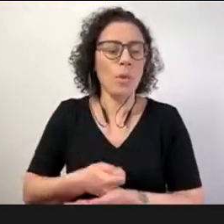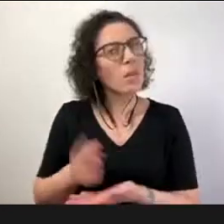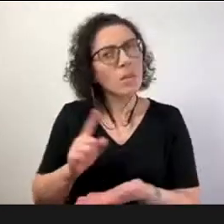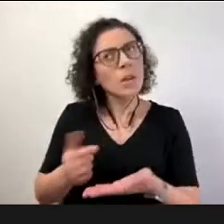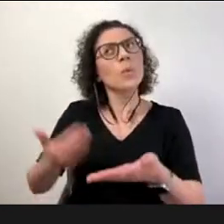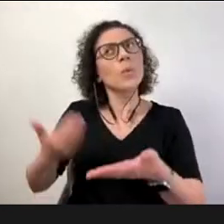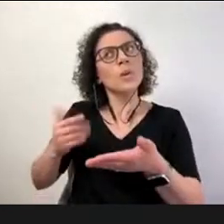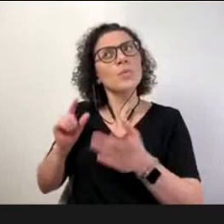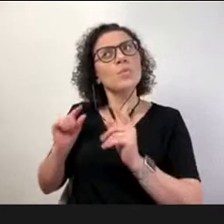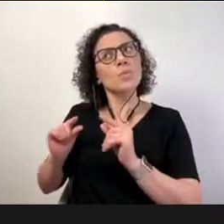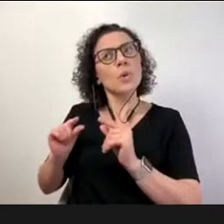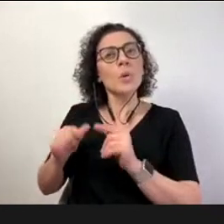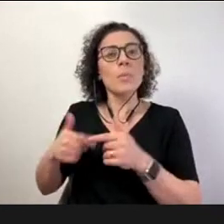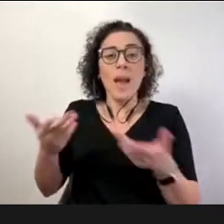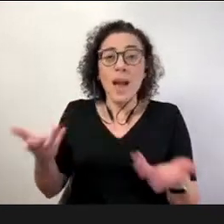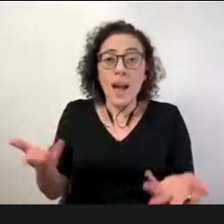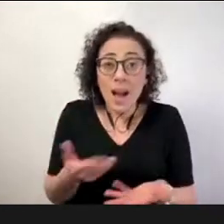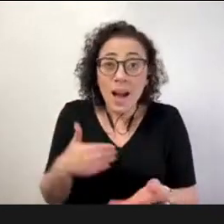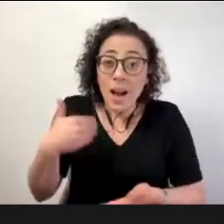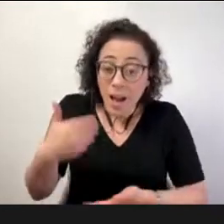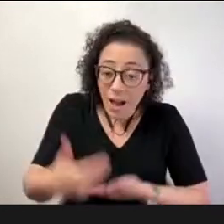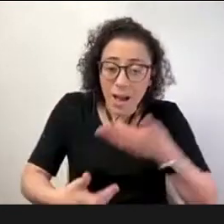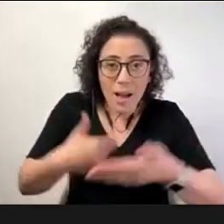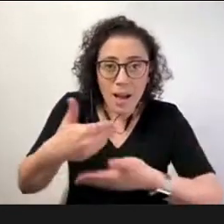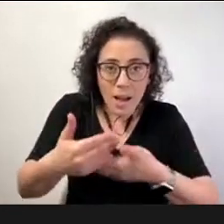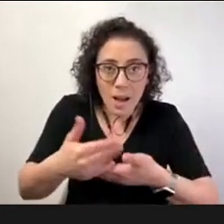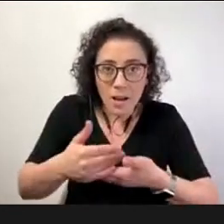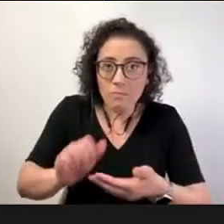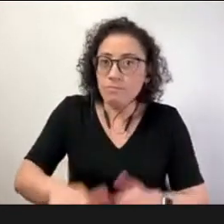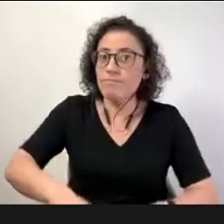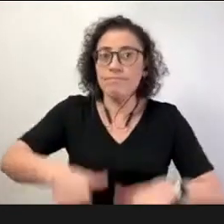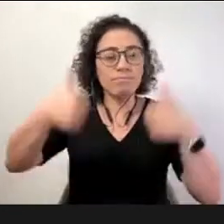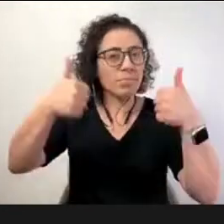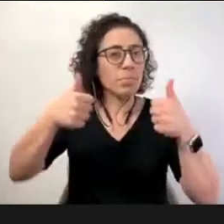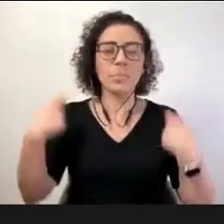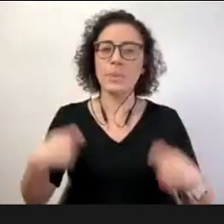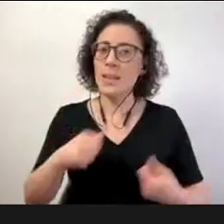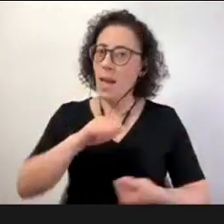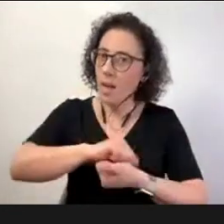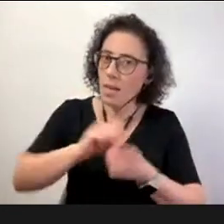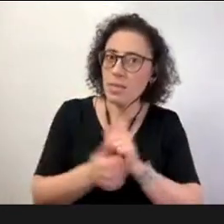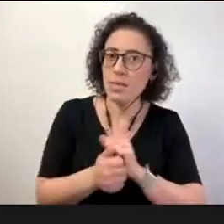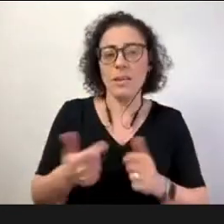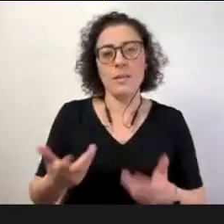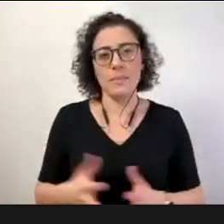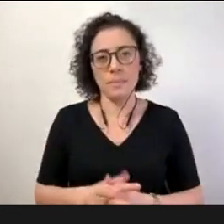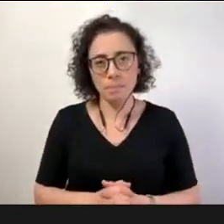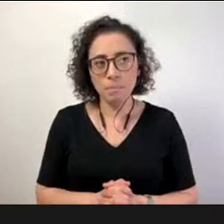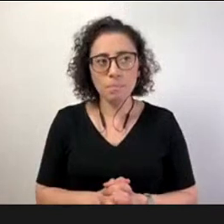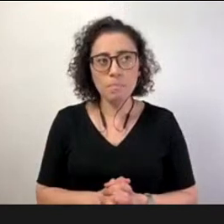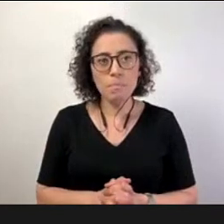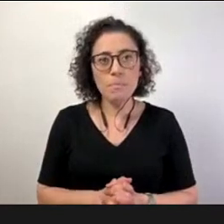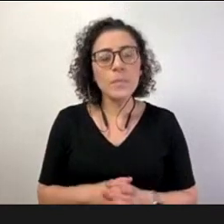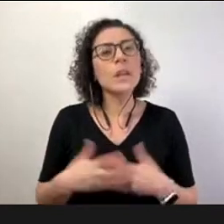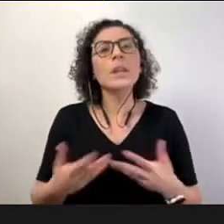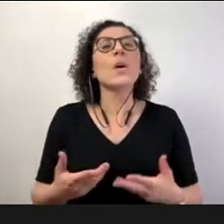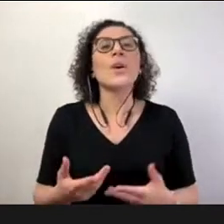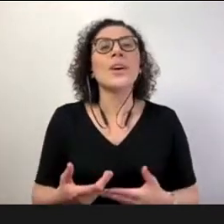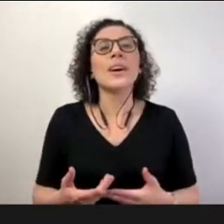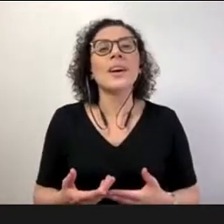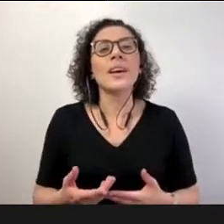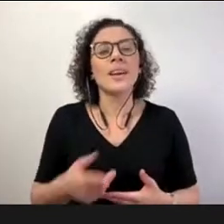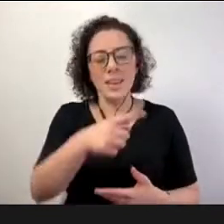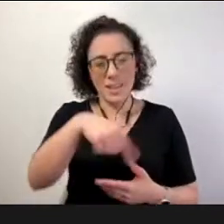configuração lembrando também que o professor faz parte desse cenário então as tais da soft skills como foi sinalizado assim como ele precisa